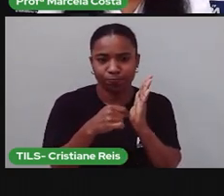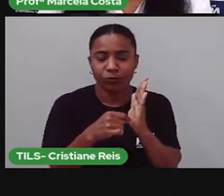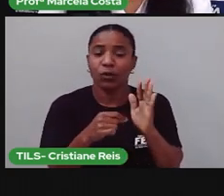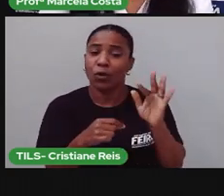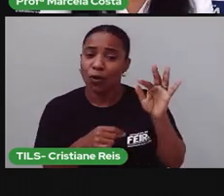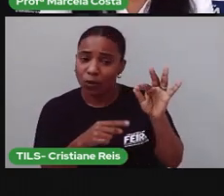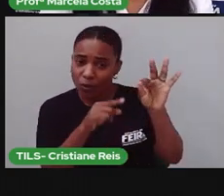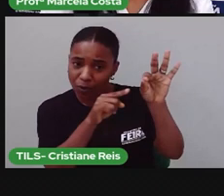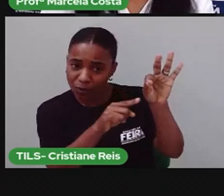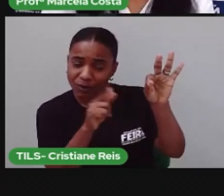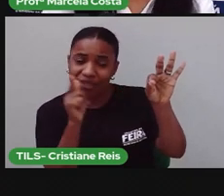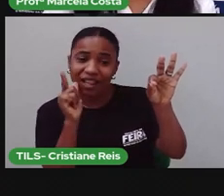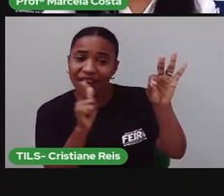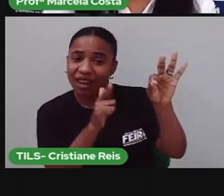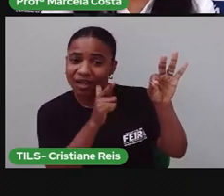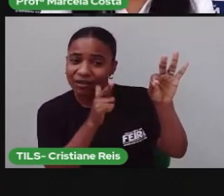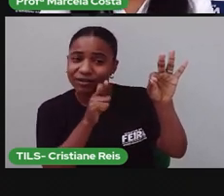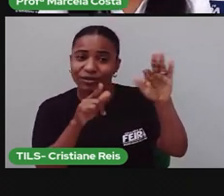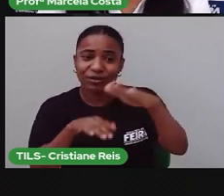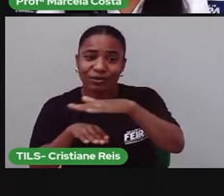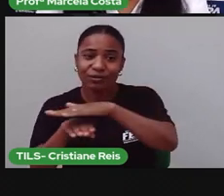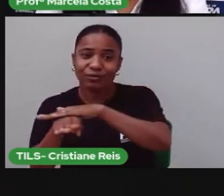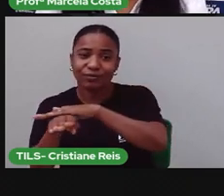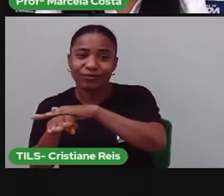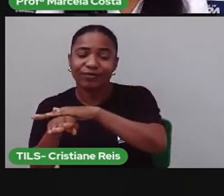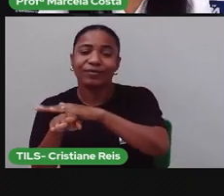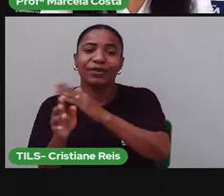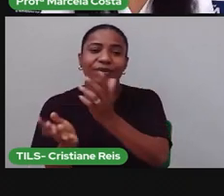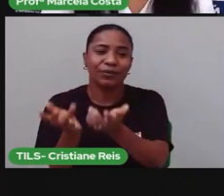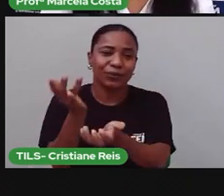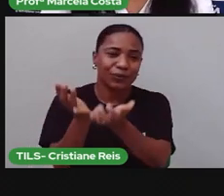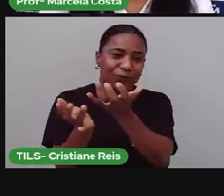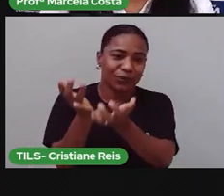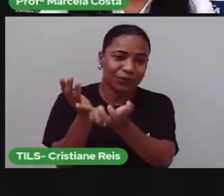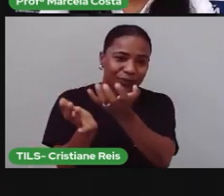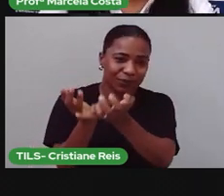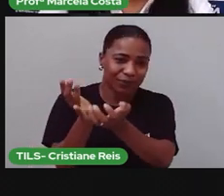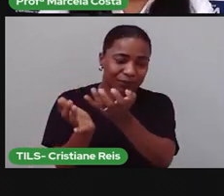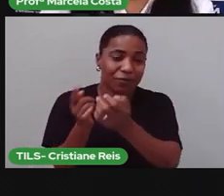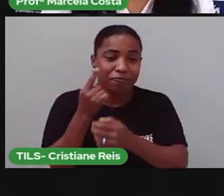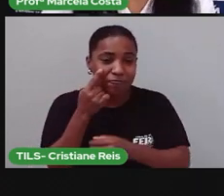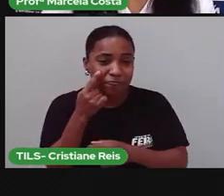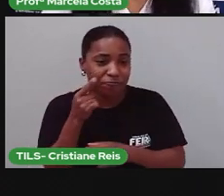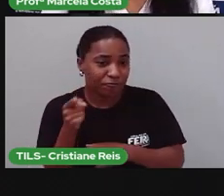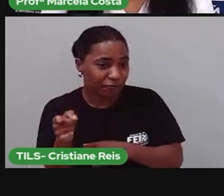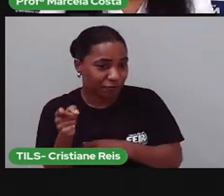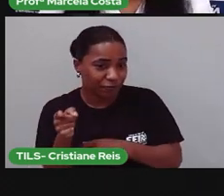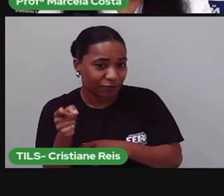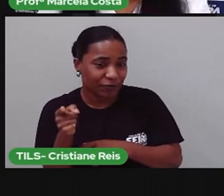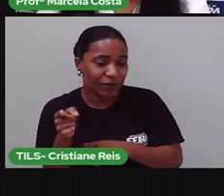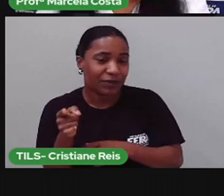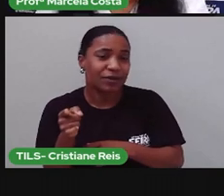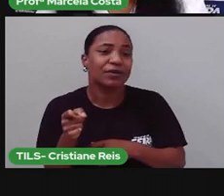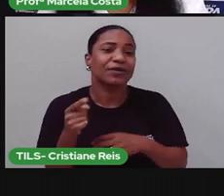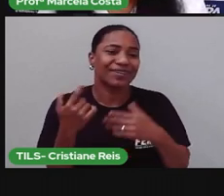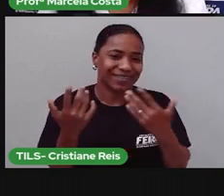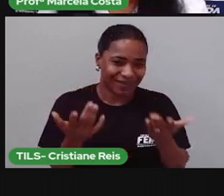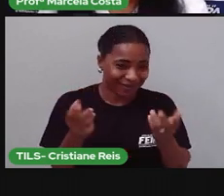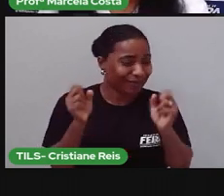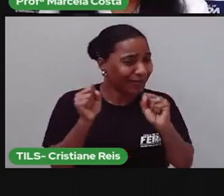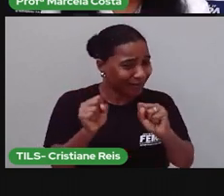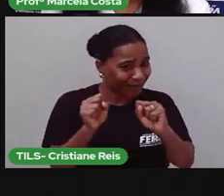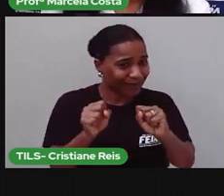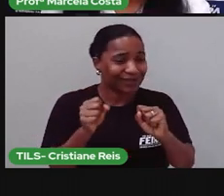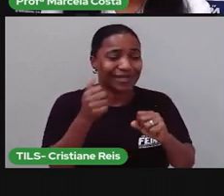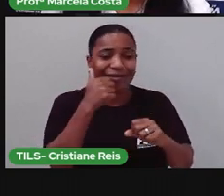Fulaninho, tem um lanche para você no fogão. Né? Ou João, tem um lanche para você no fogão. E a sua mãe vai